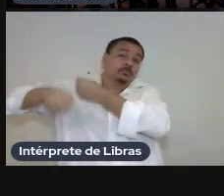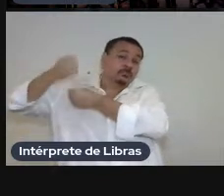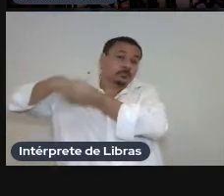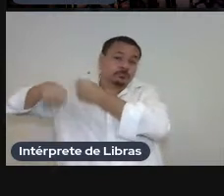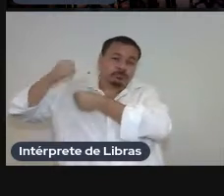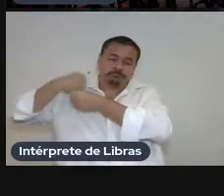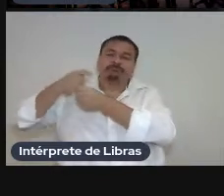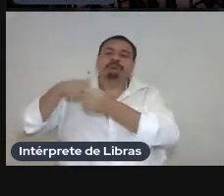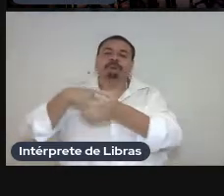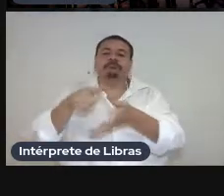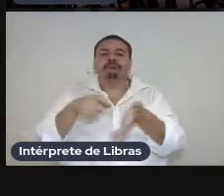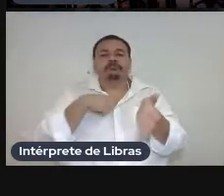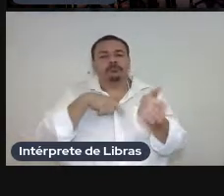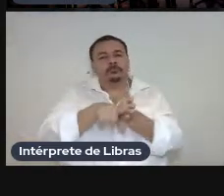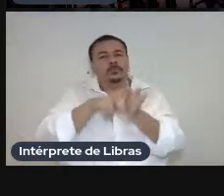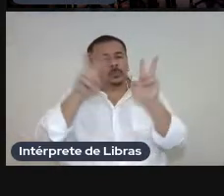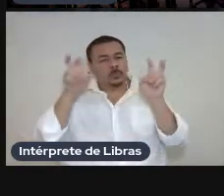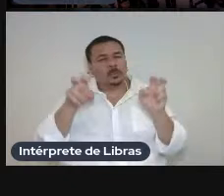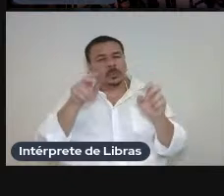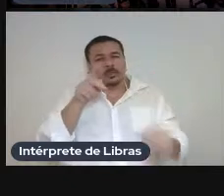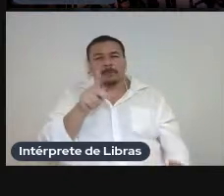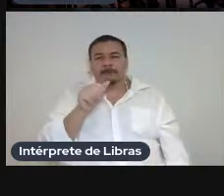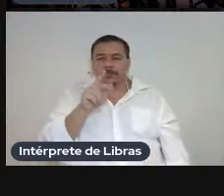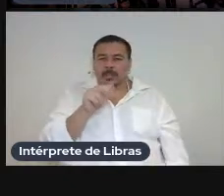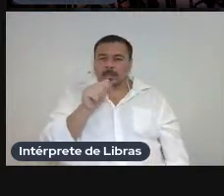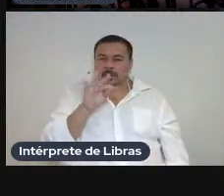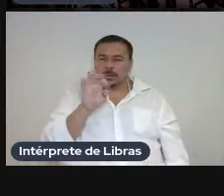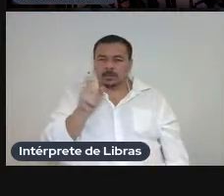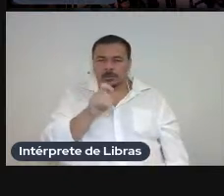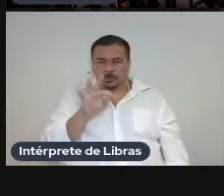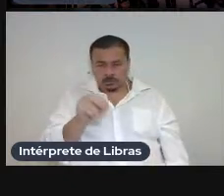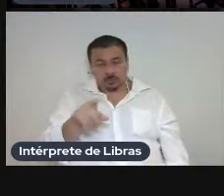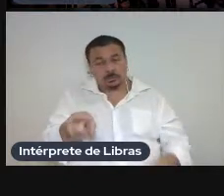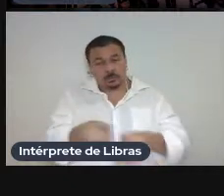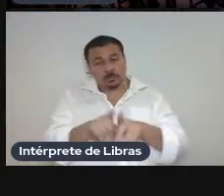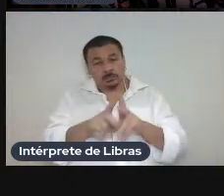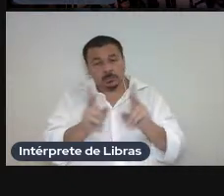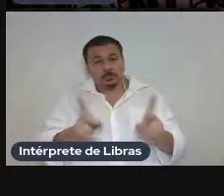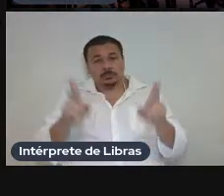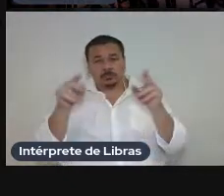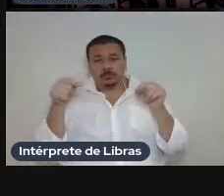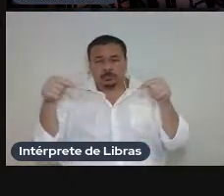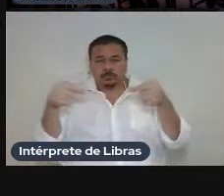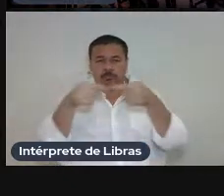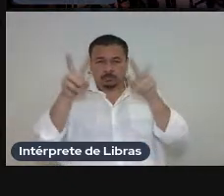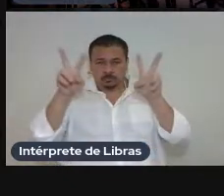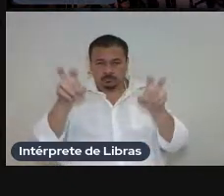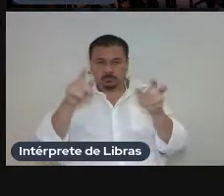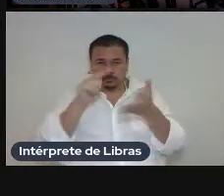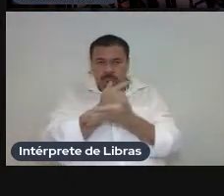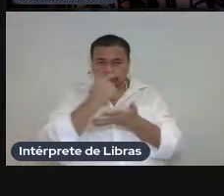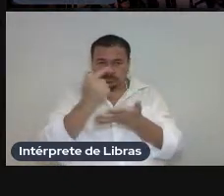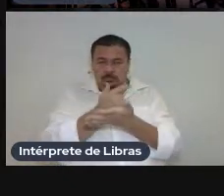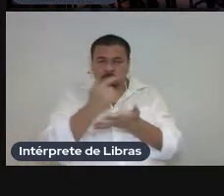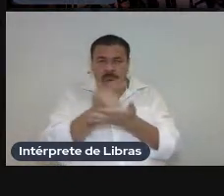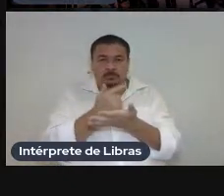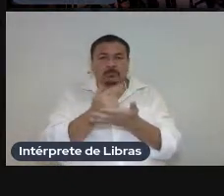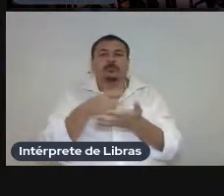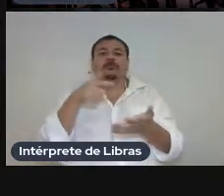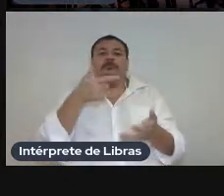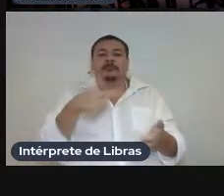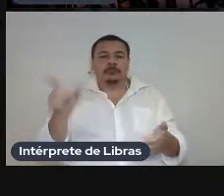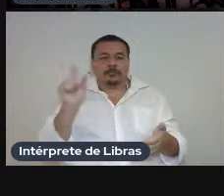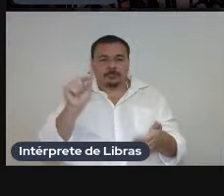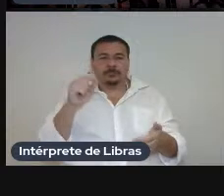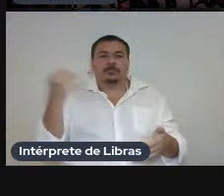estamos querendo dizer com para textos e qual o nosso recorte dentro do livro do objeto também uma obra muito